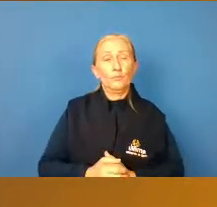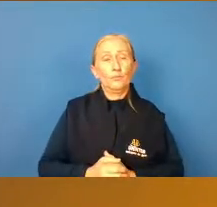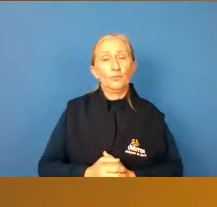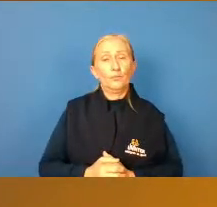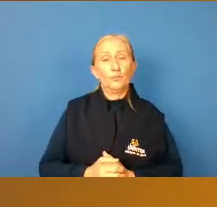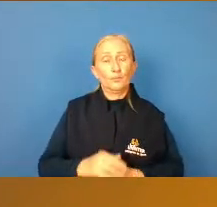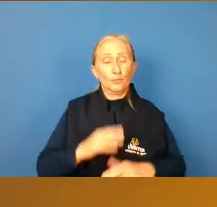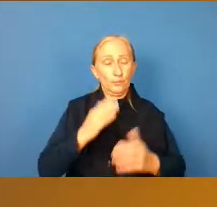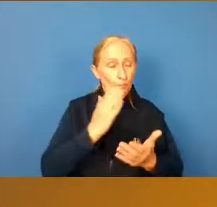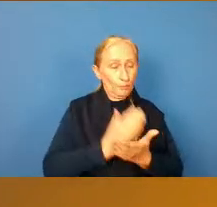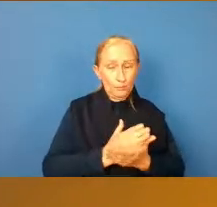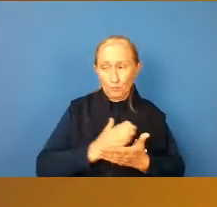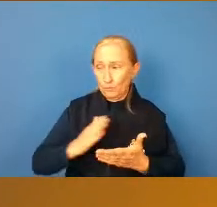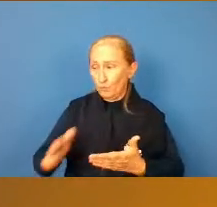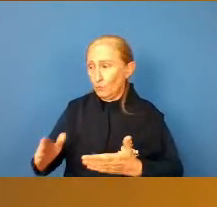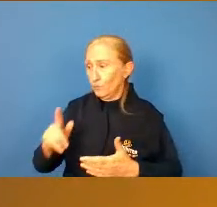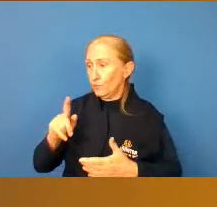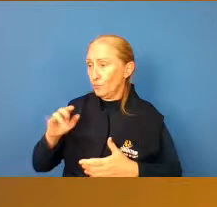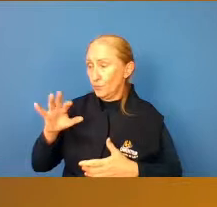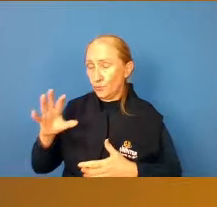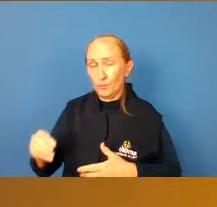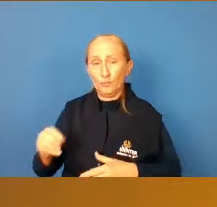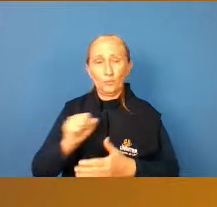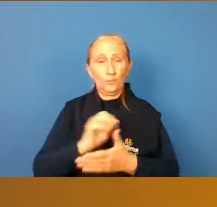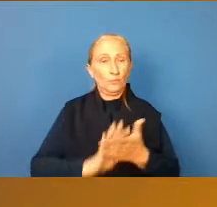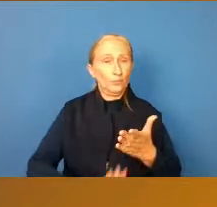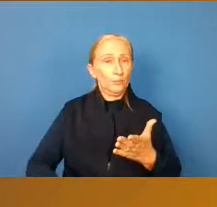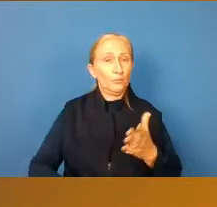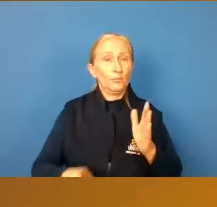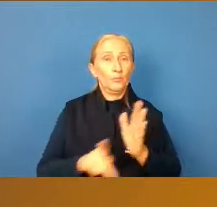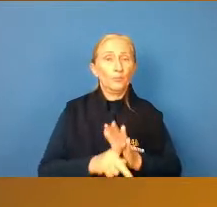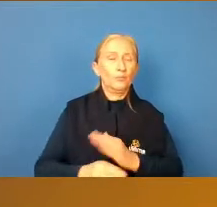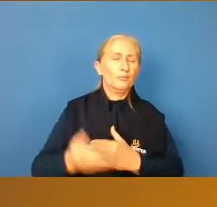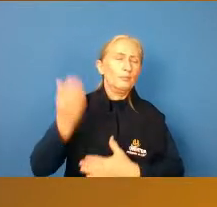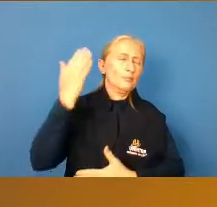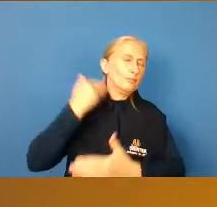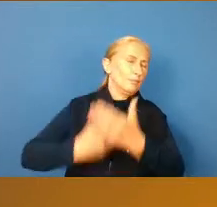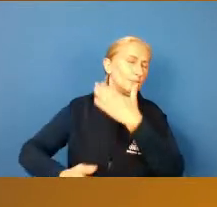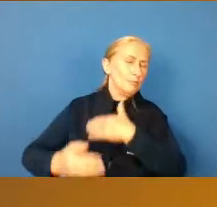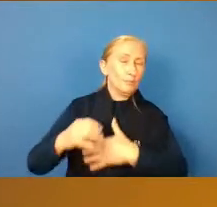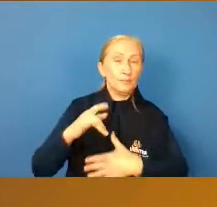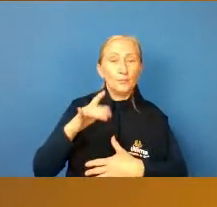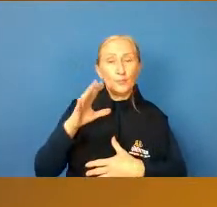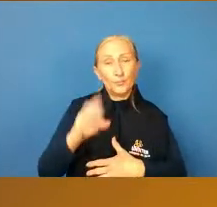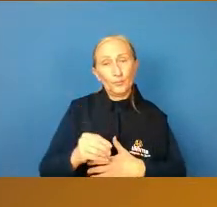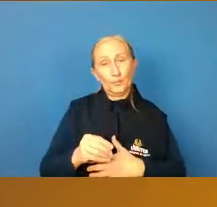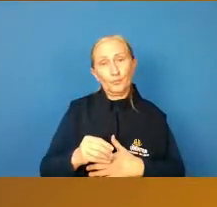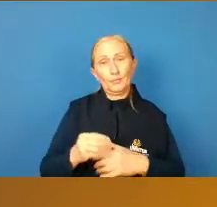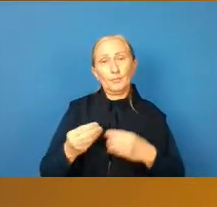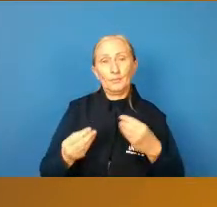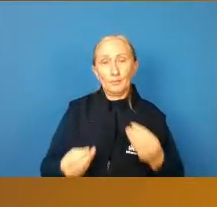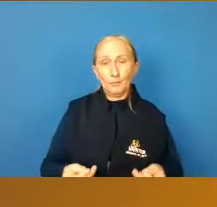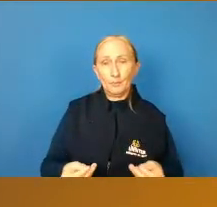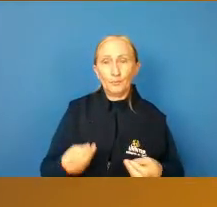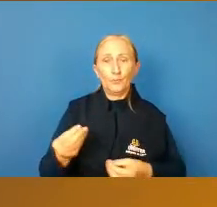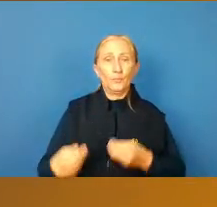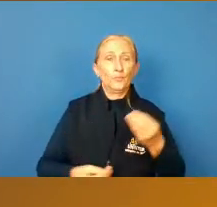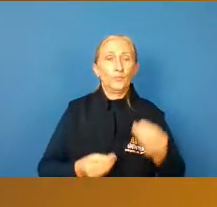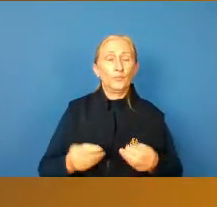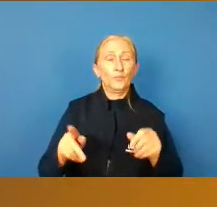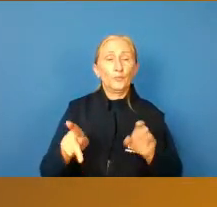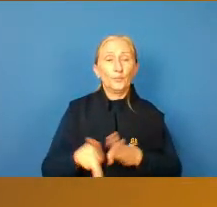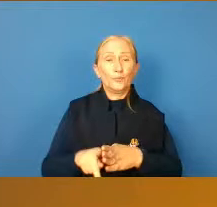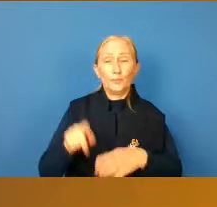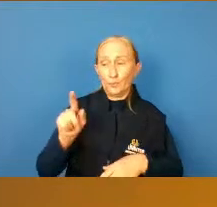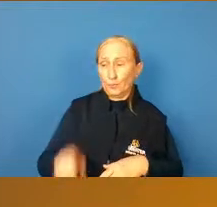nessa divisão de gênero das atividades desde muito cedo, né, então, como colocaram aqui